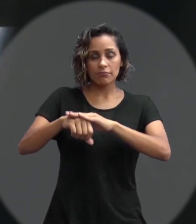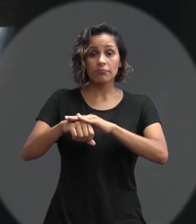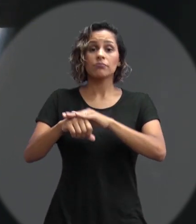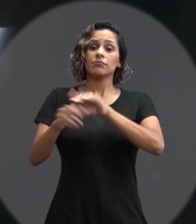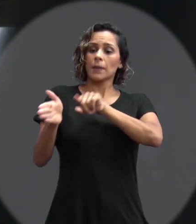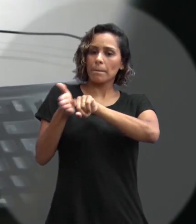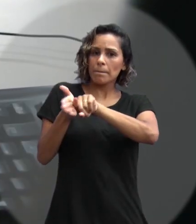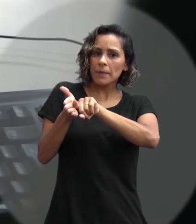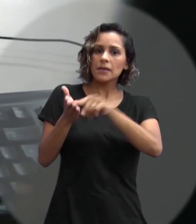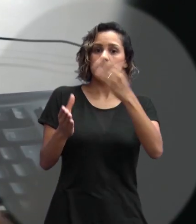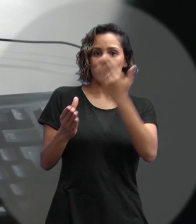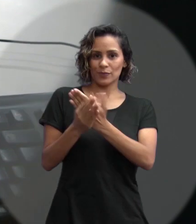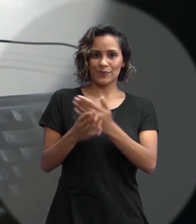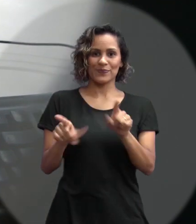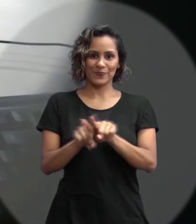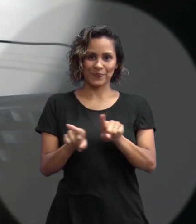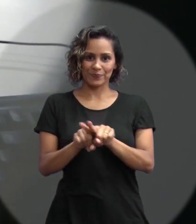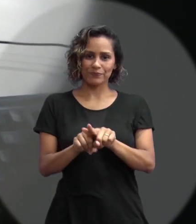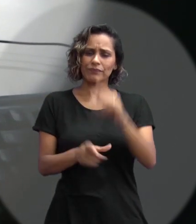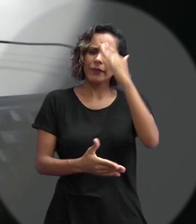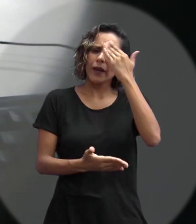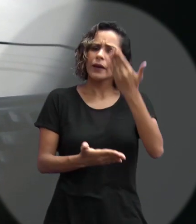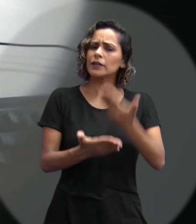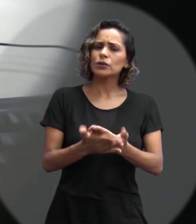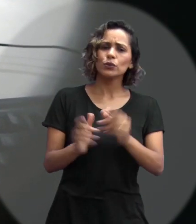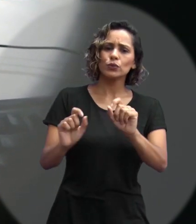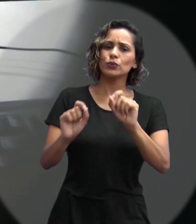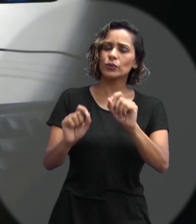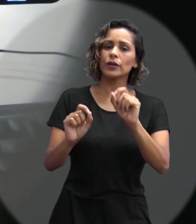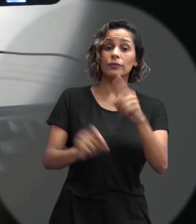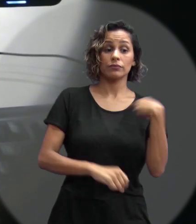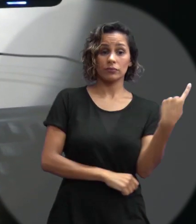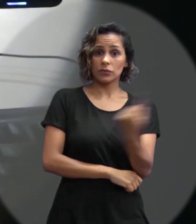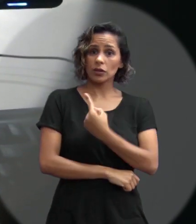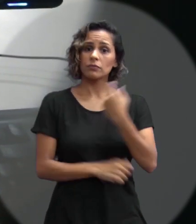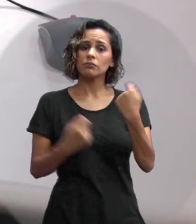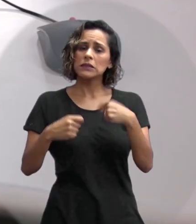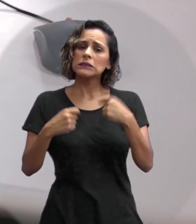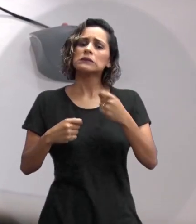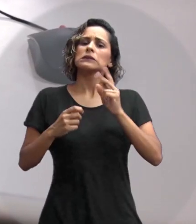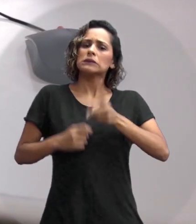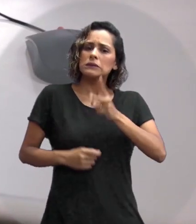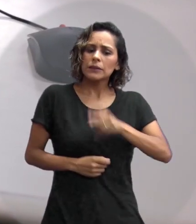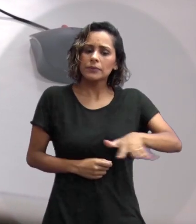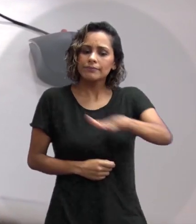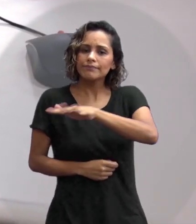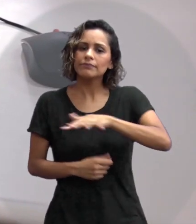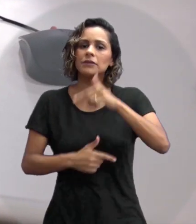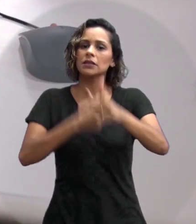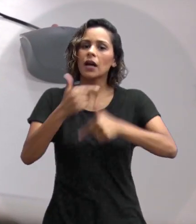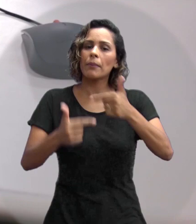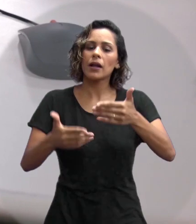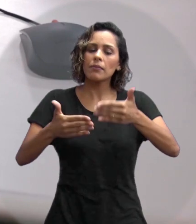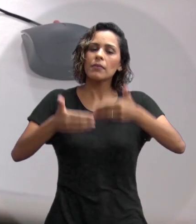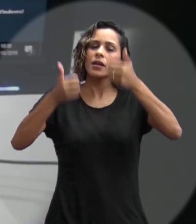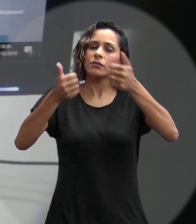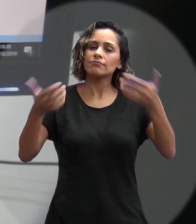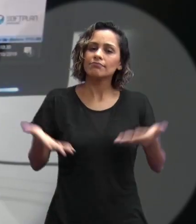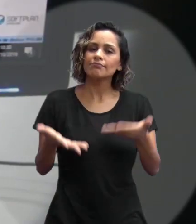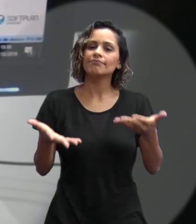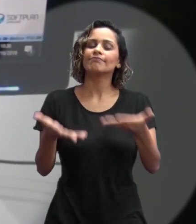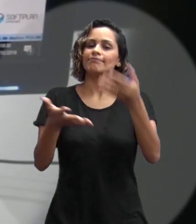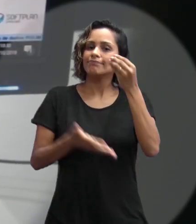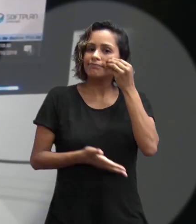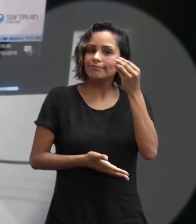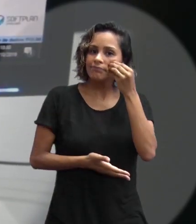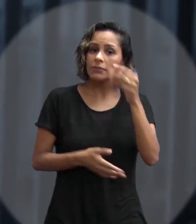e consulta de processos. Eu acredito que a gente tem que sempre buscar melhorar o